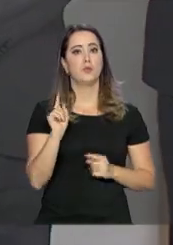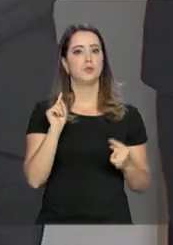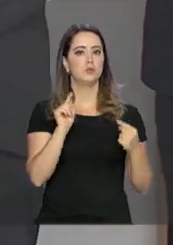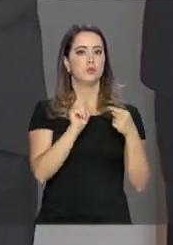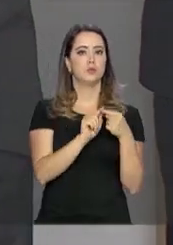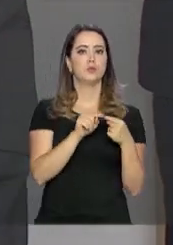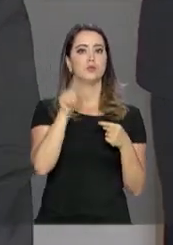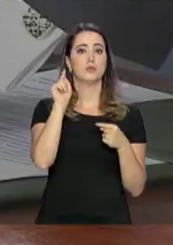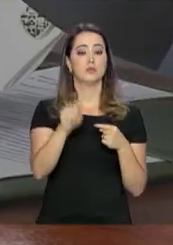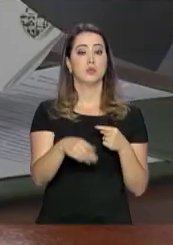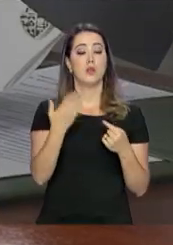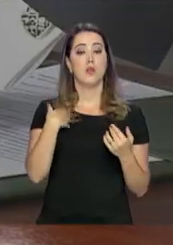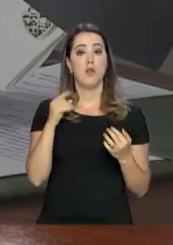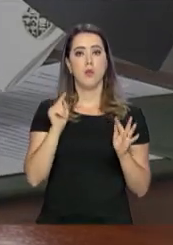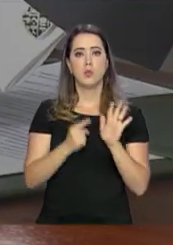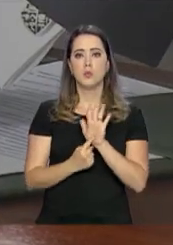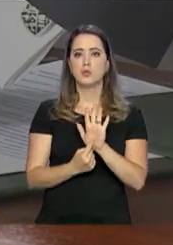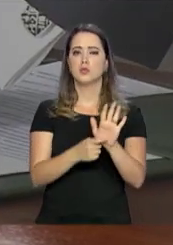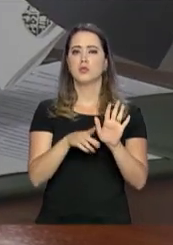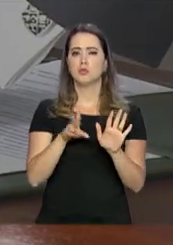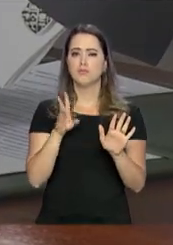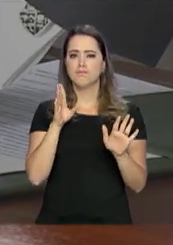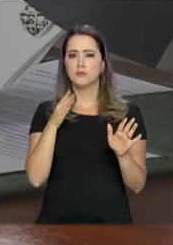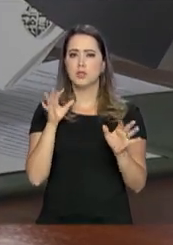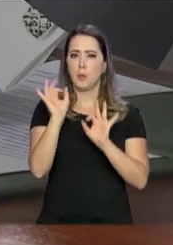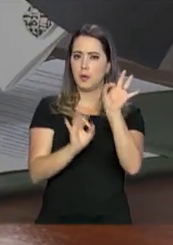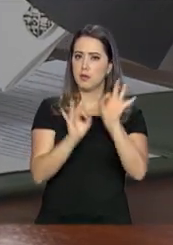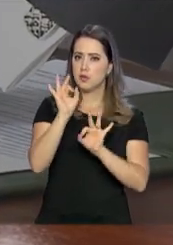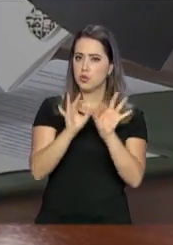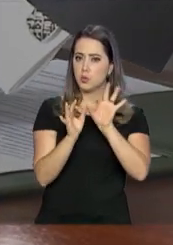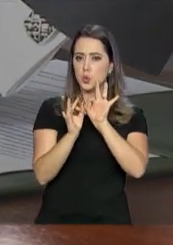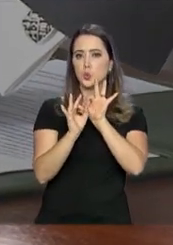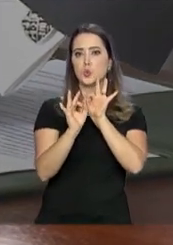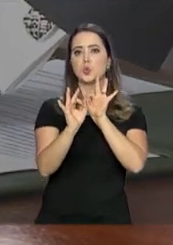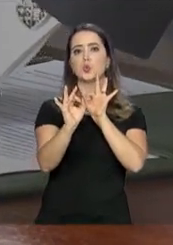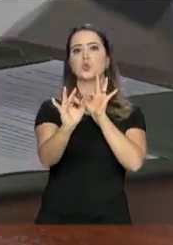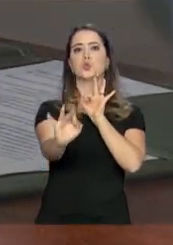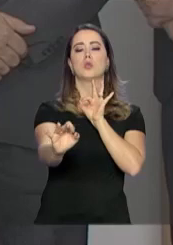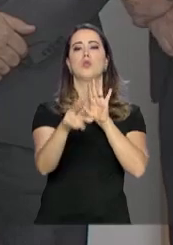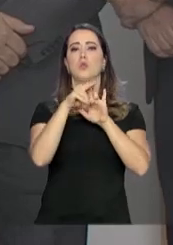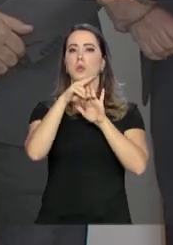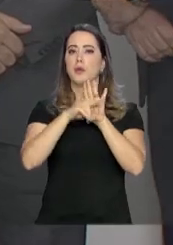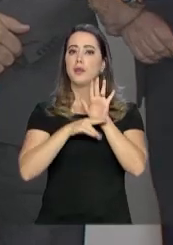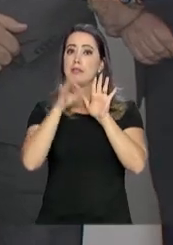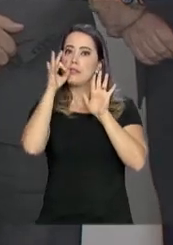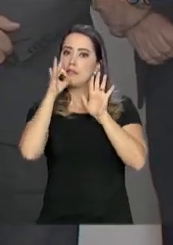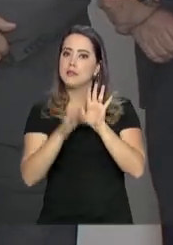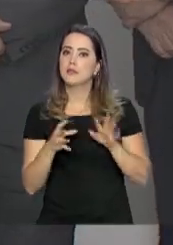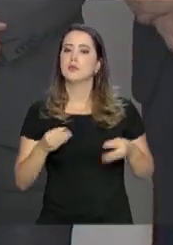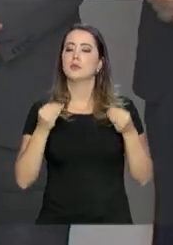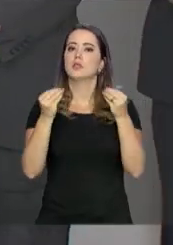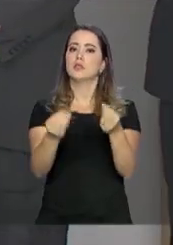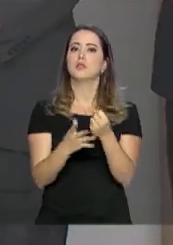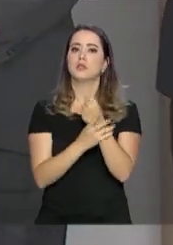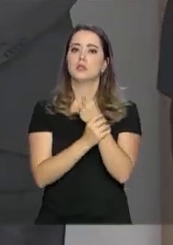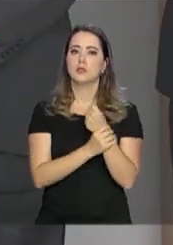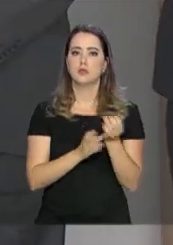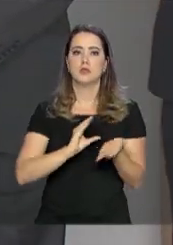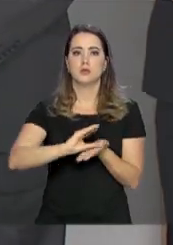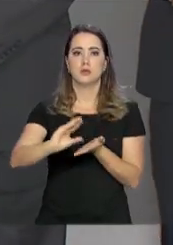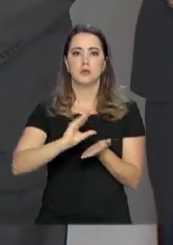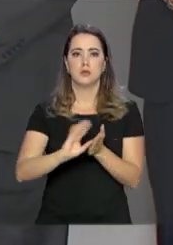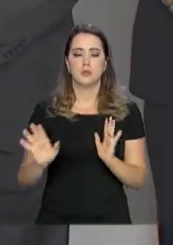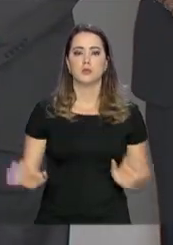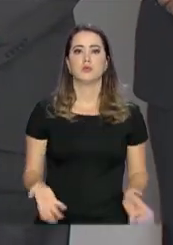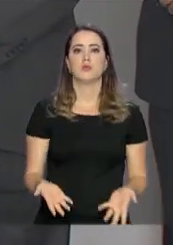O objetivo é estabelecer uma visão de longo prazo, com regras claras e previsíveis, para dar segurança aos investimentos e